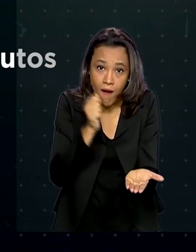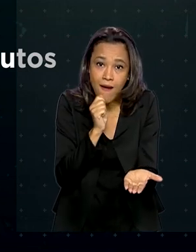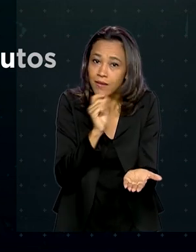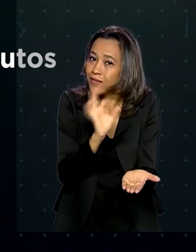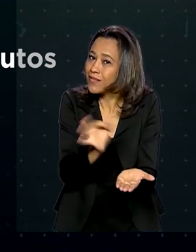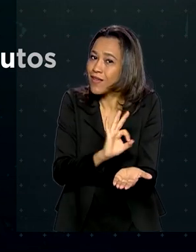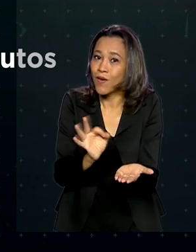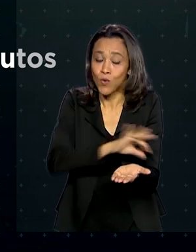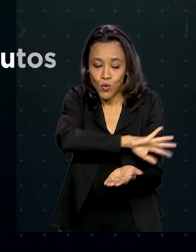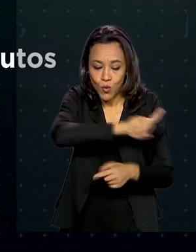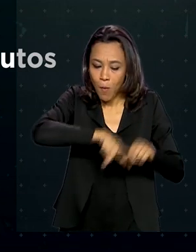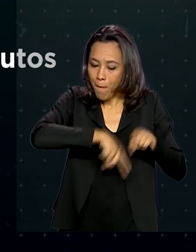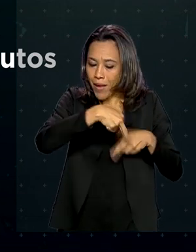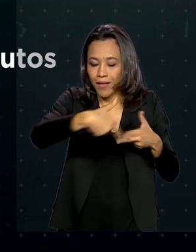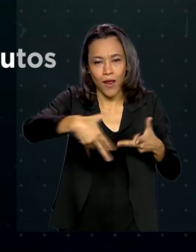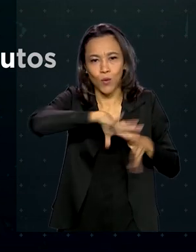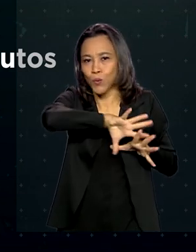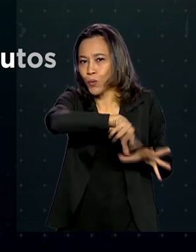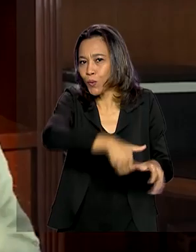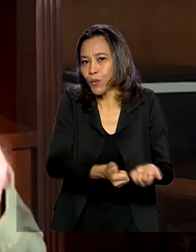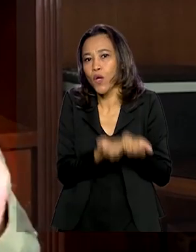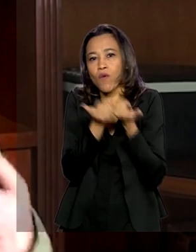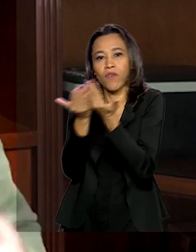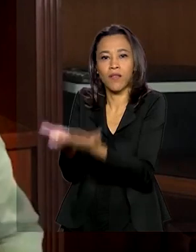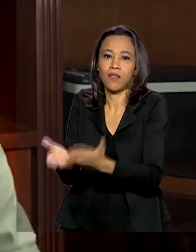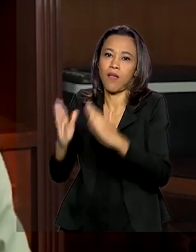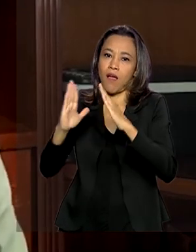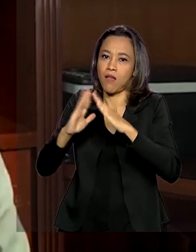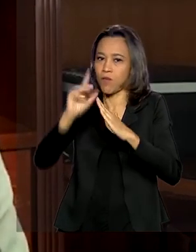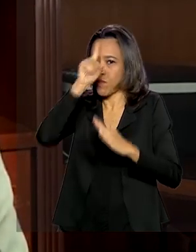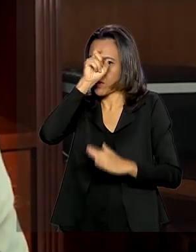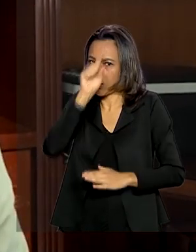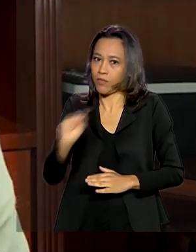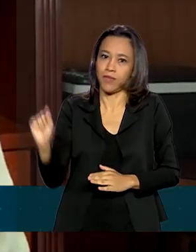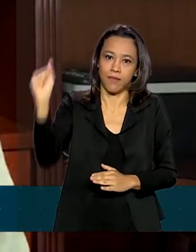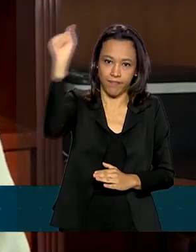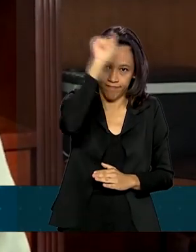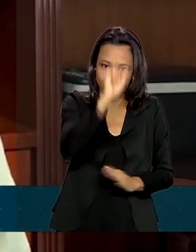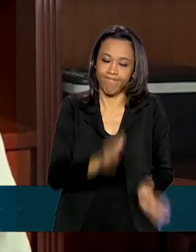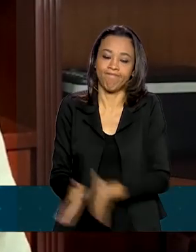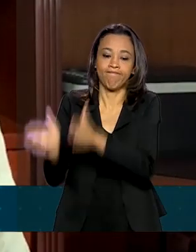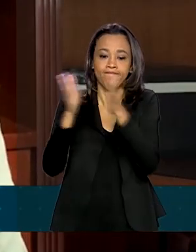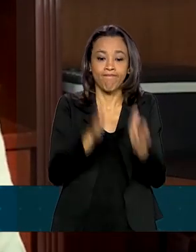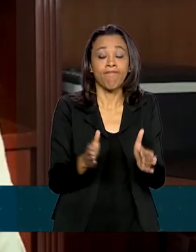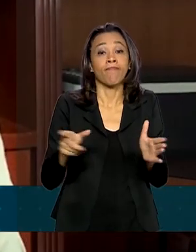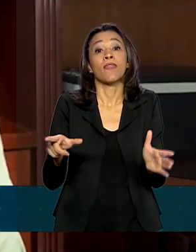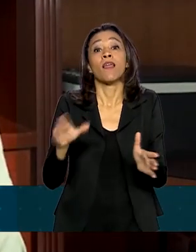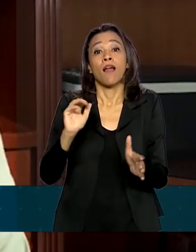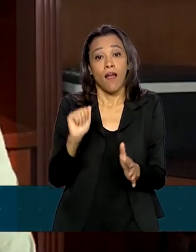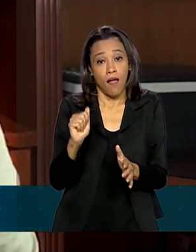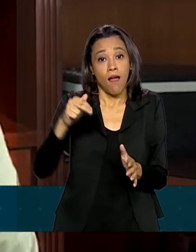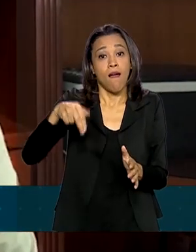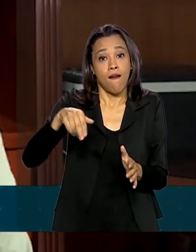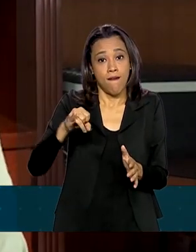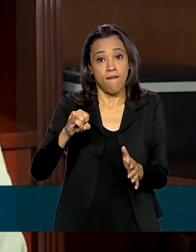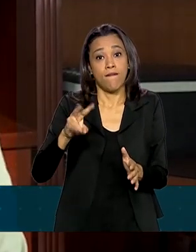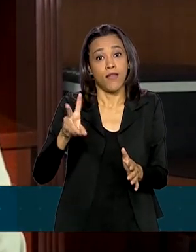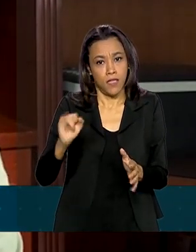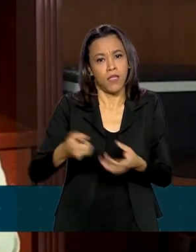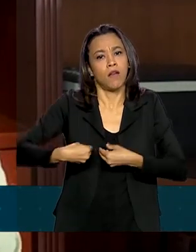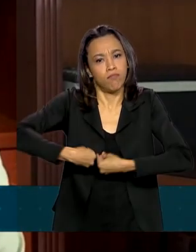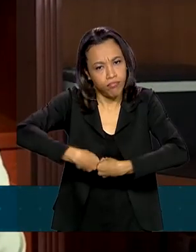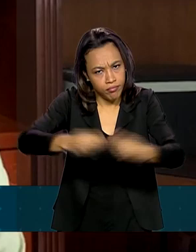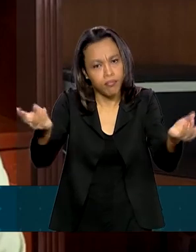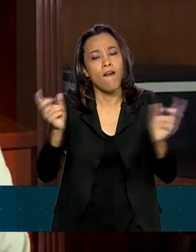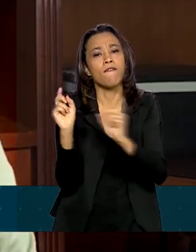é direcionado aos serviços de saúde. A Anvisa também autorizou a comercialização em todo o país do álcool líquido